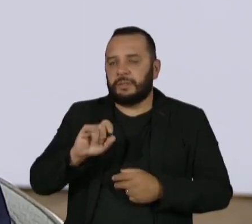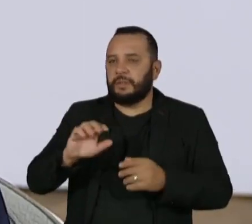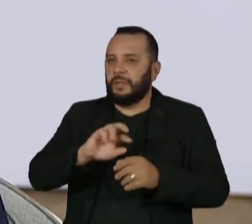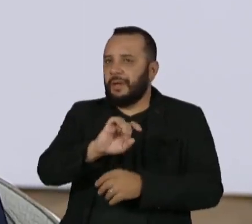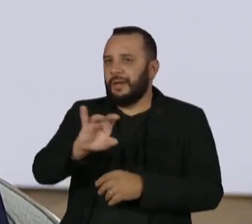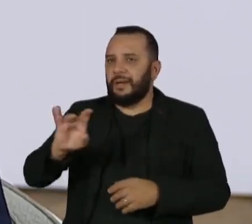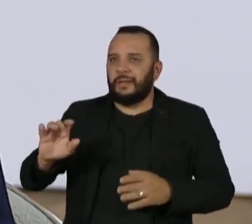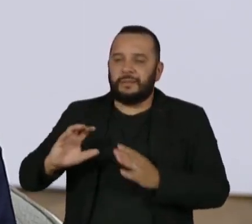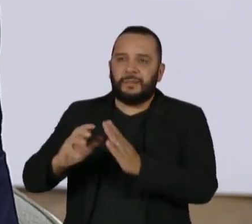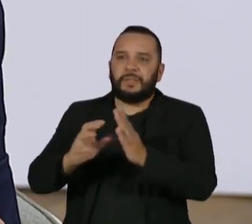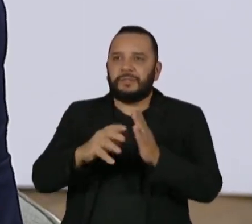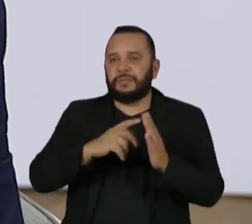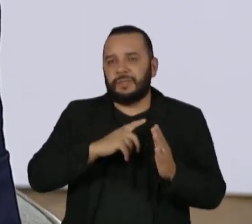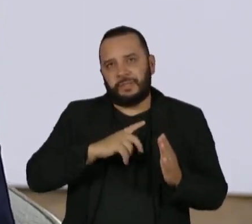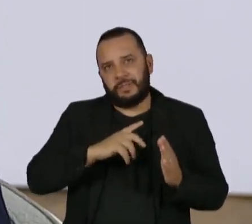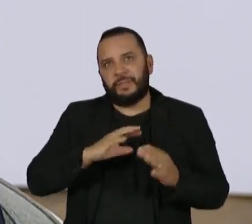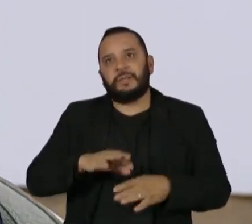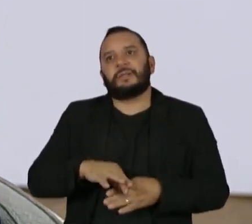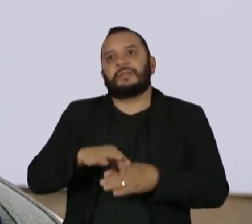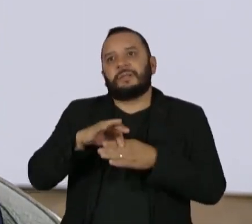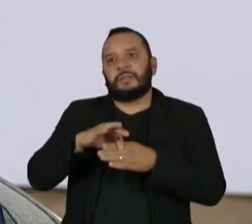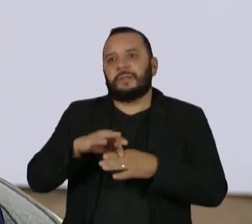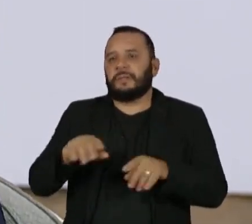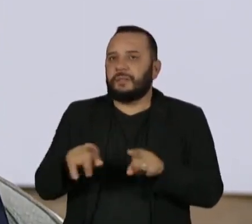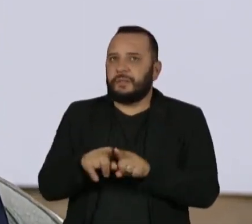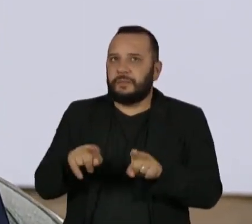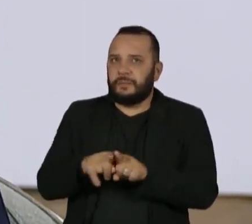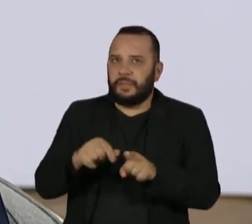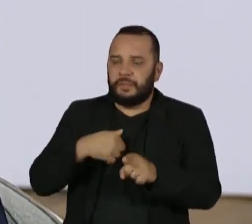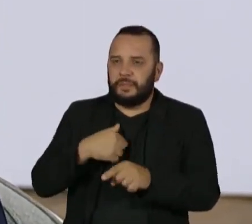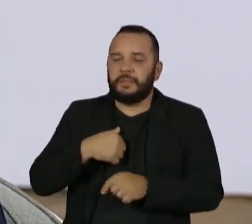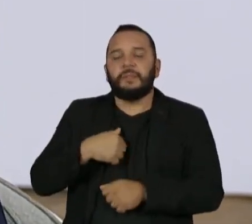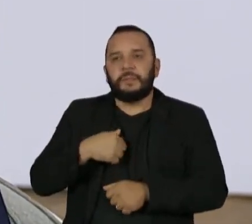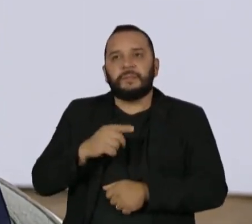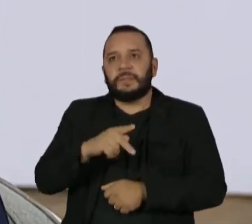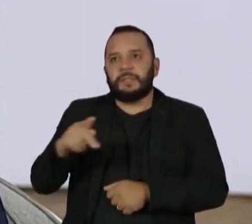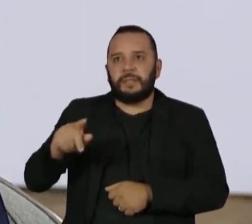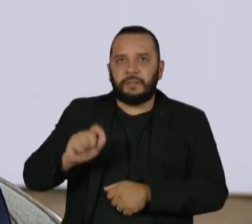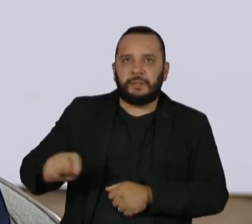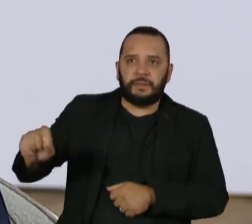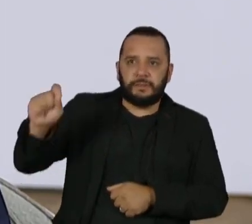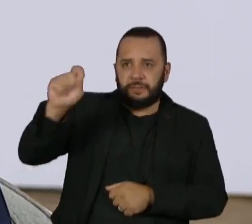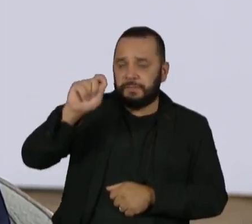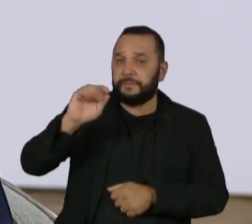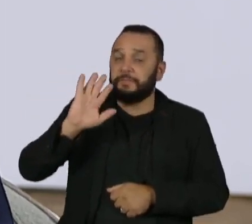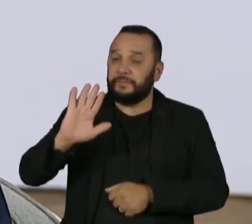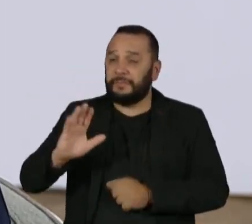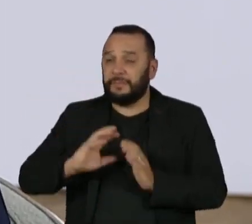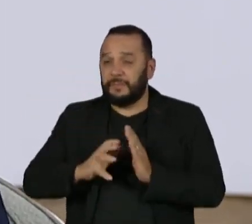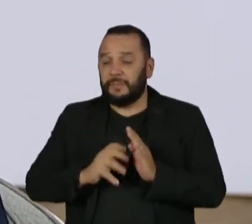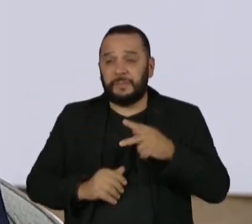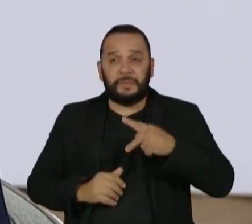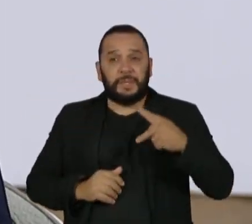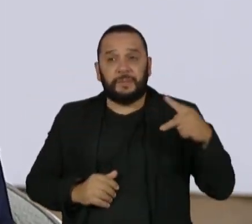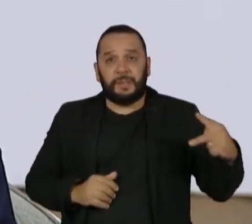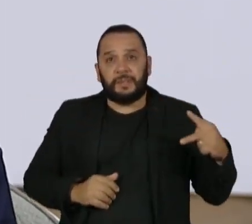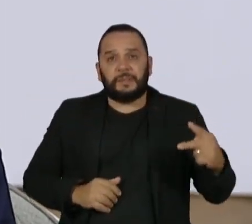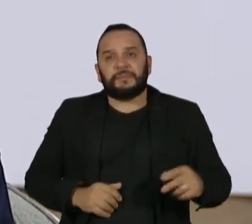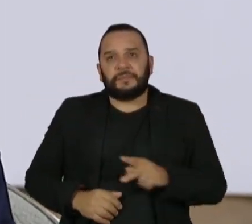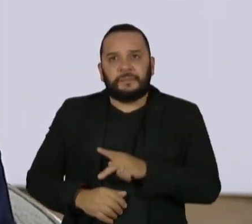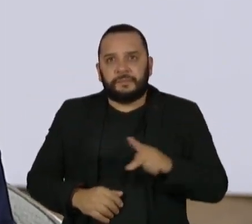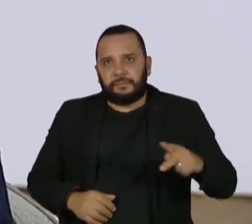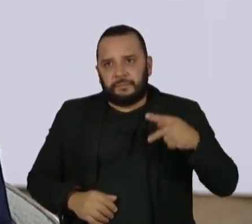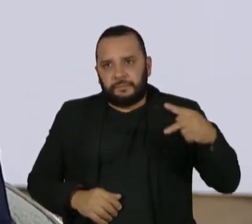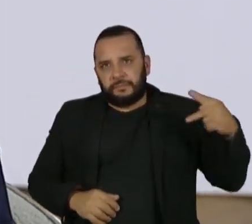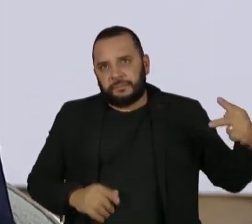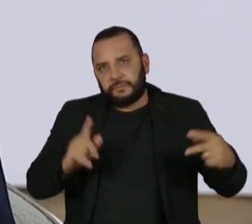suas lideranças e pelos seus presidentes. Eu acho que o presidente Lula está certo. No caso do PP, como o presidente do PP